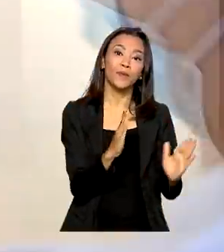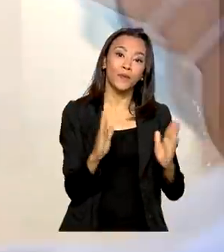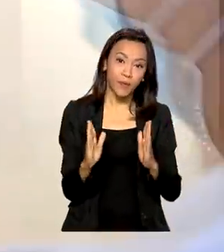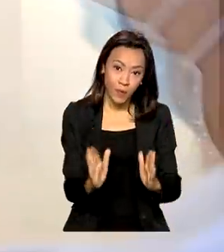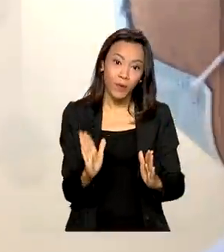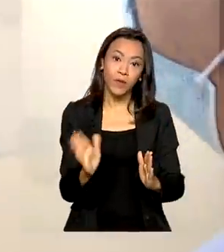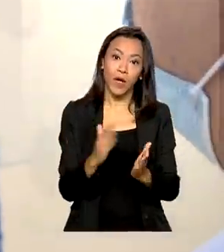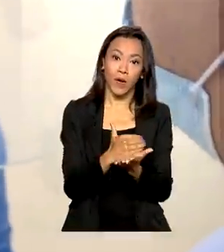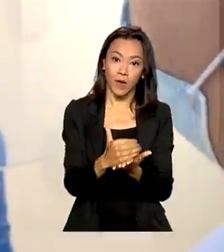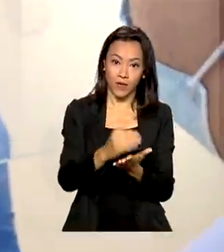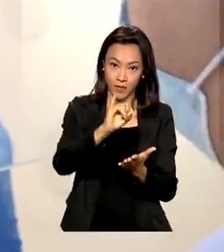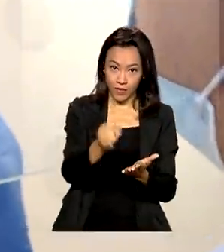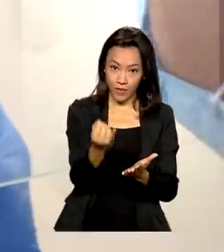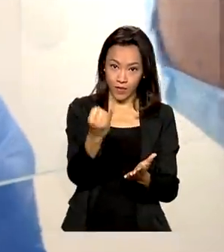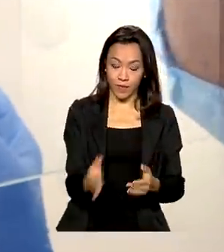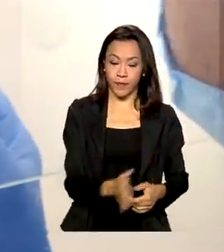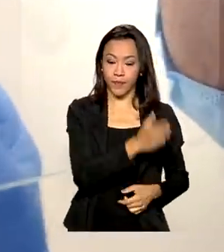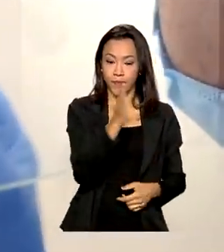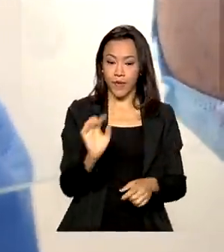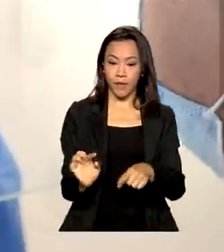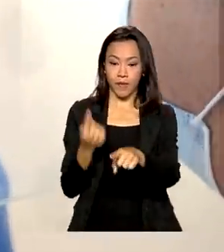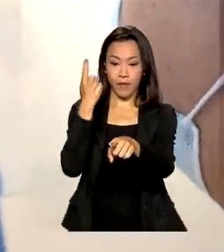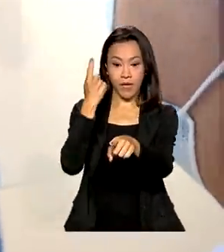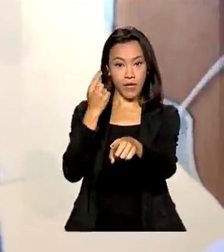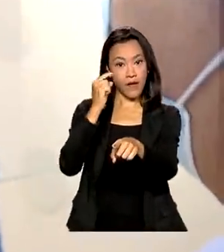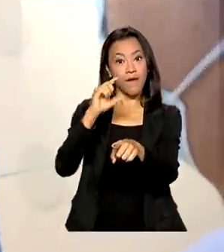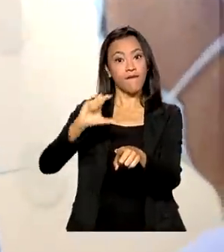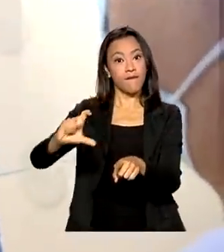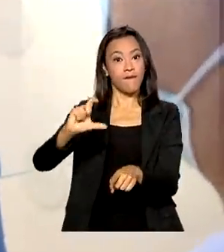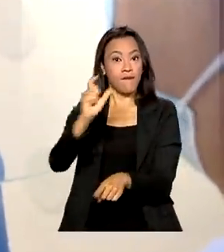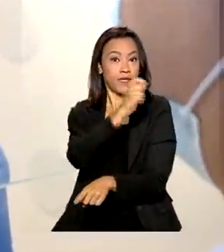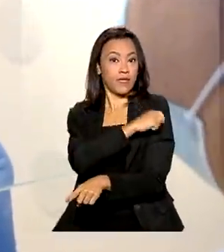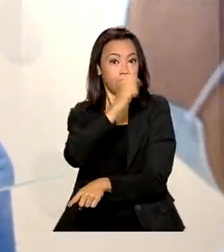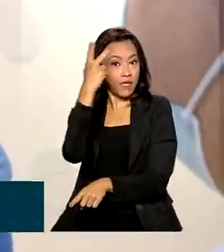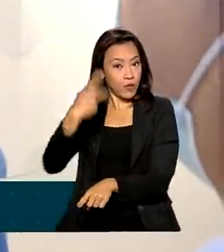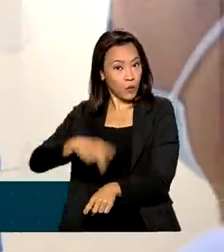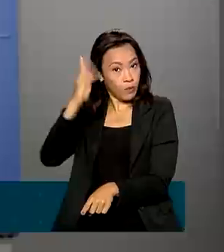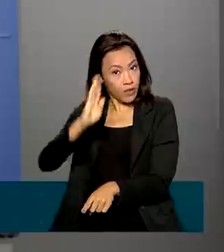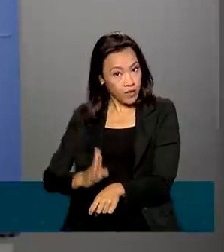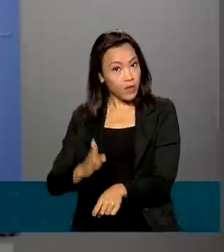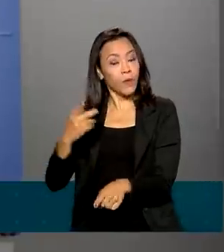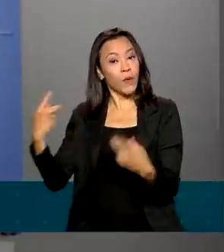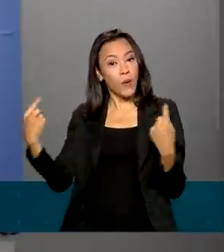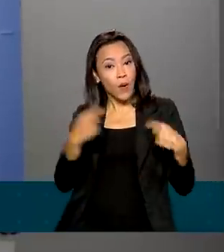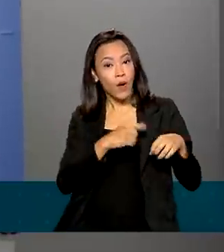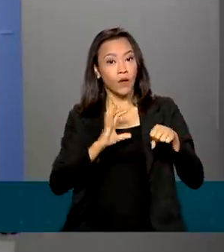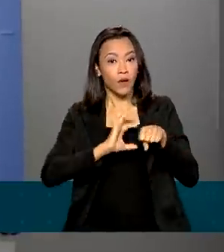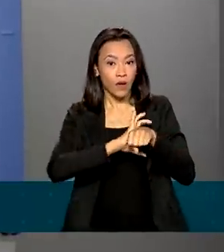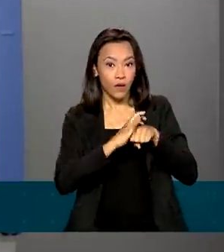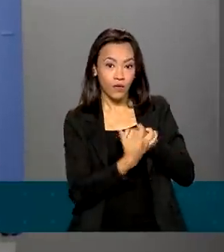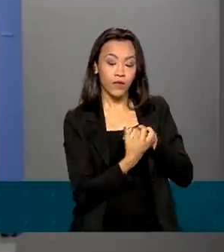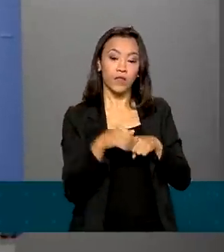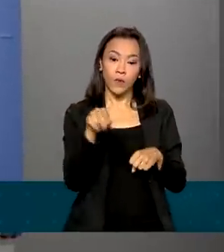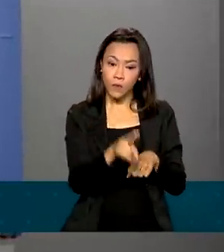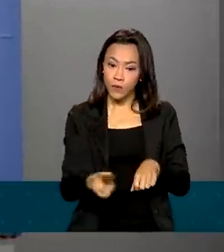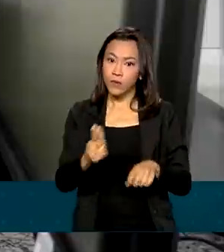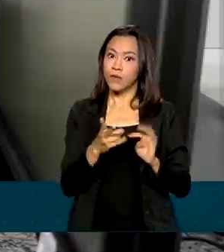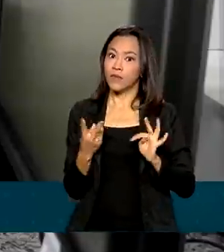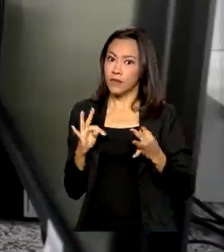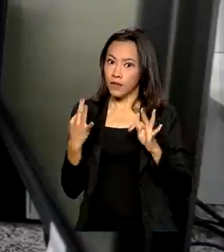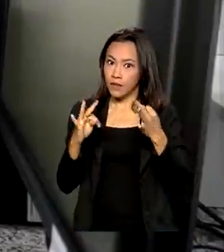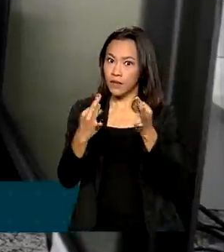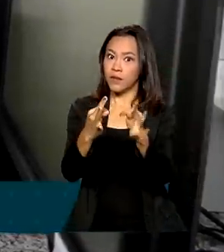A primeira vacina brasileira contra a Covid-19 utiliza a avançada tecnologia